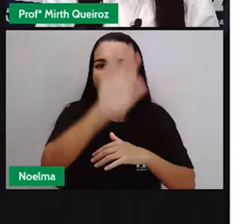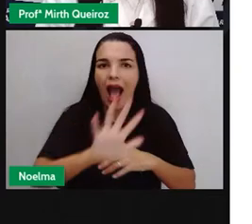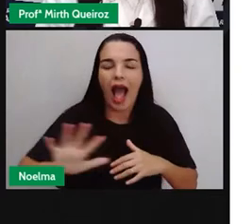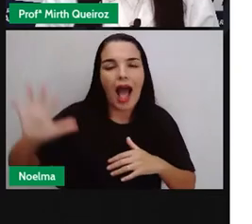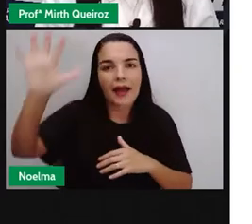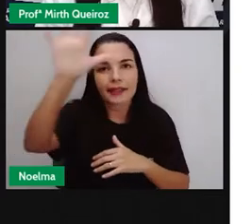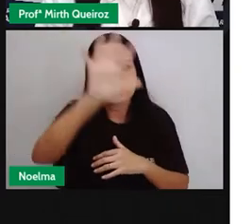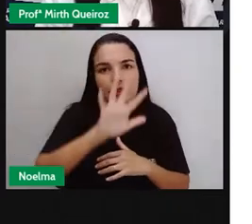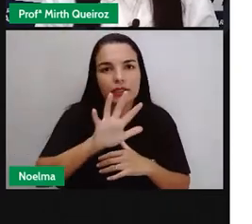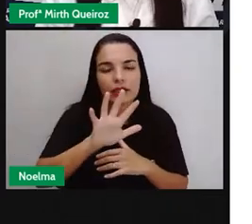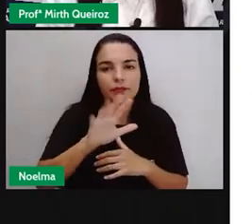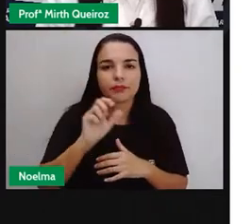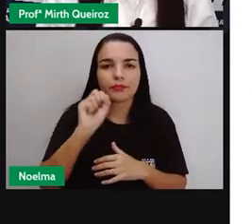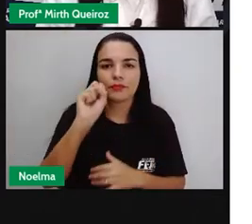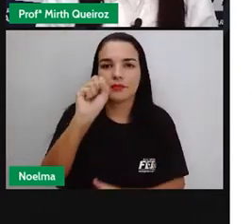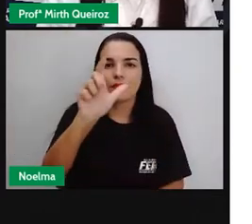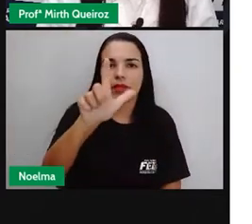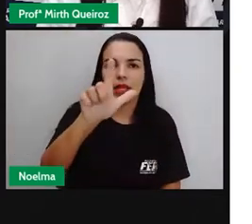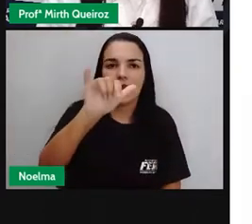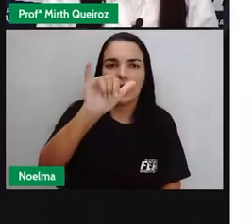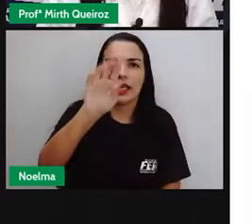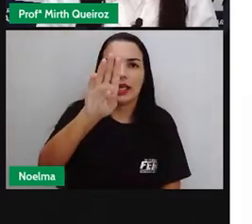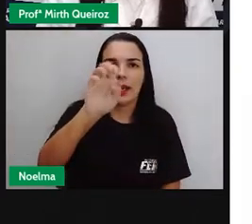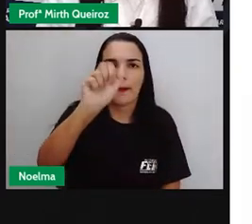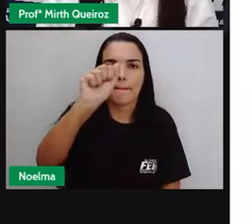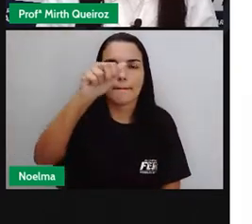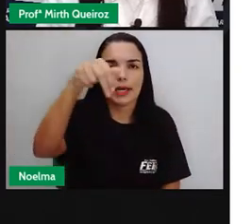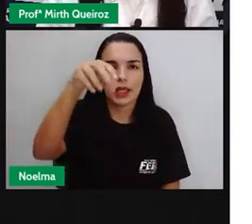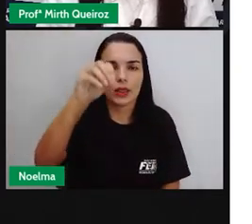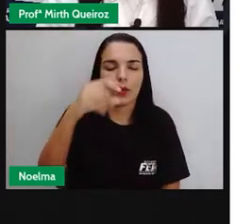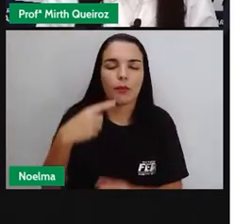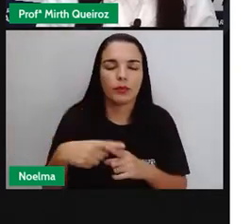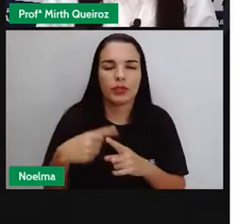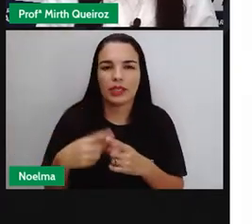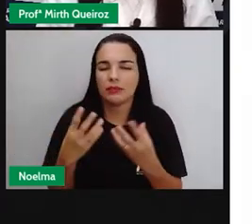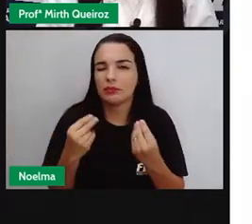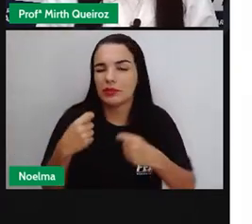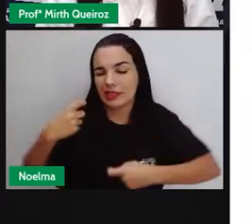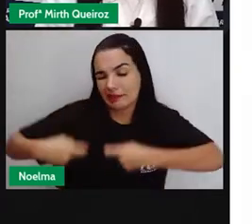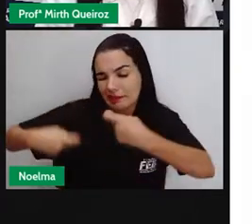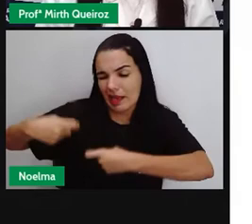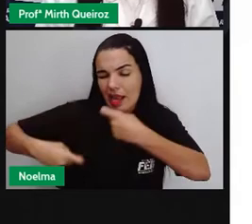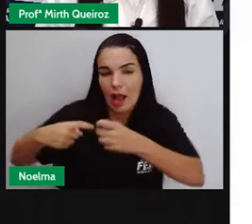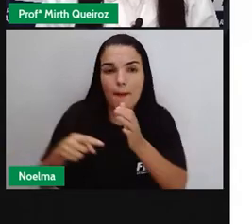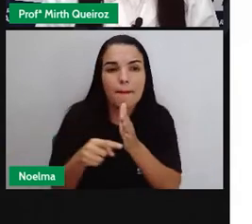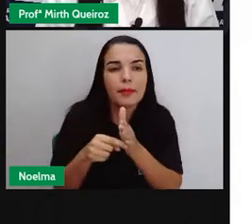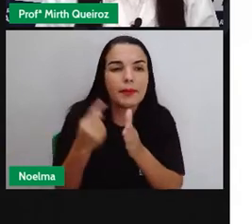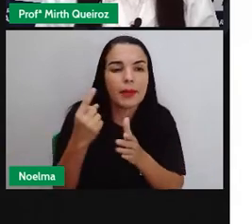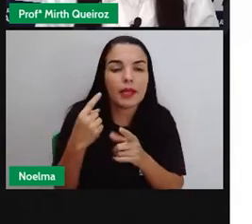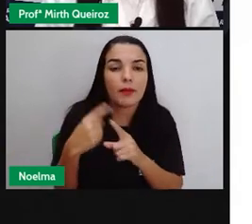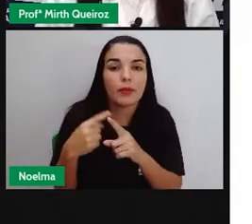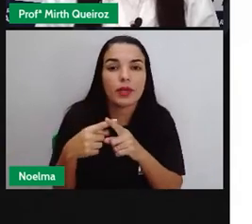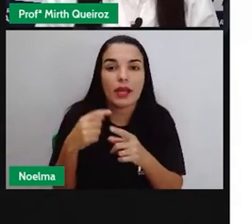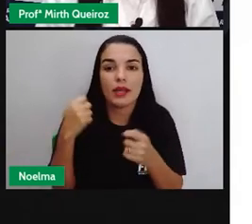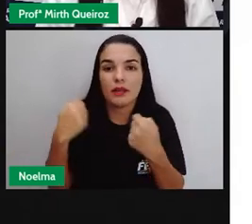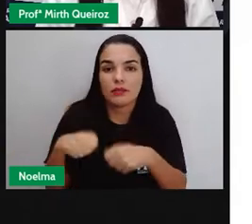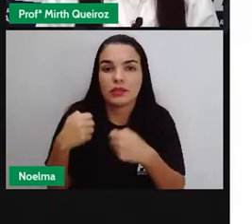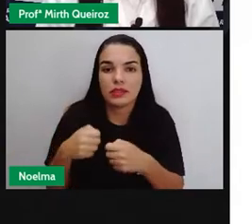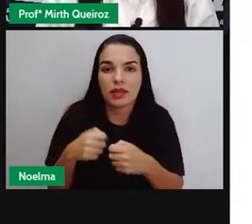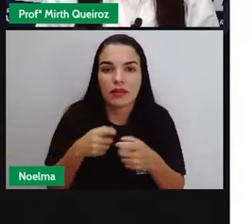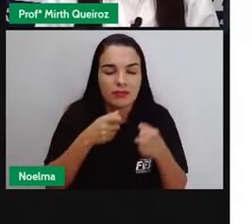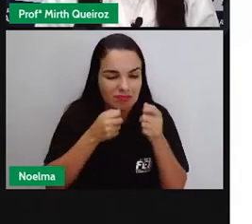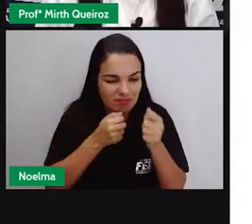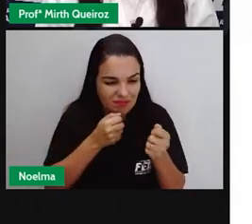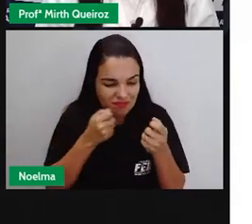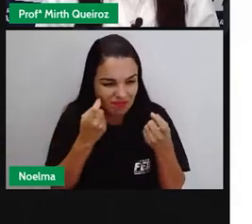dessas pessoas saiu de seus lugares de origem para escapar dos autores da Primeira Guerra Mundial, ou da perseguição em países